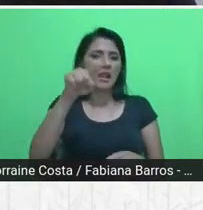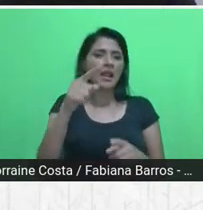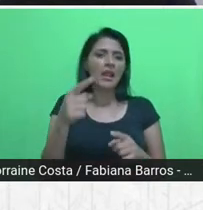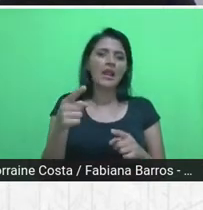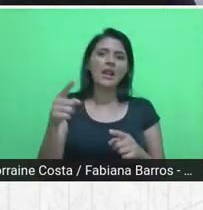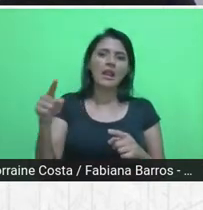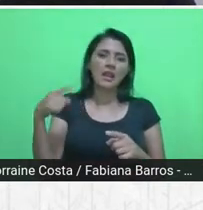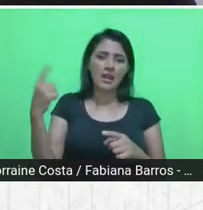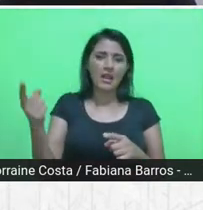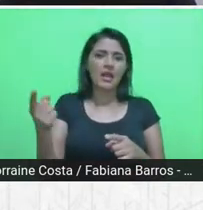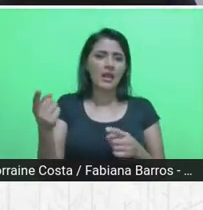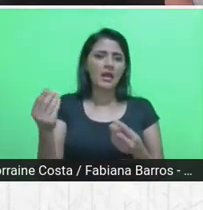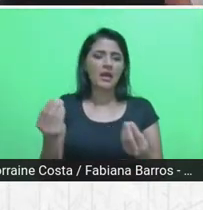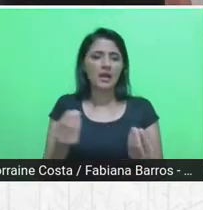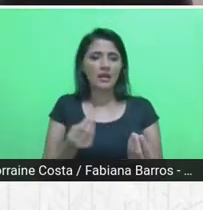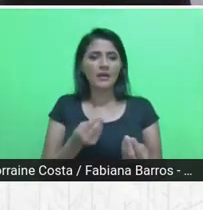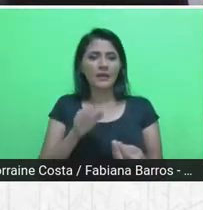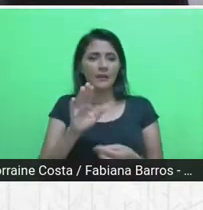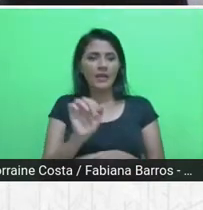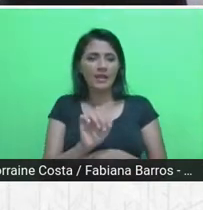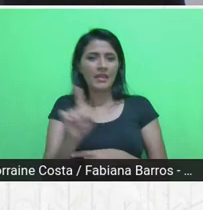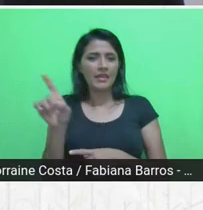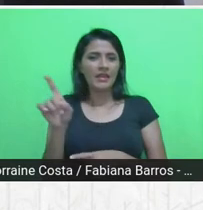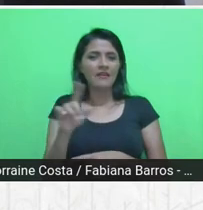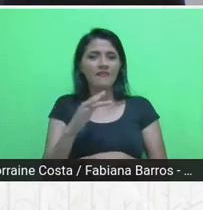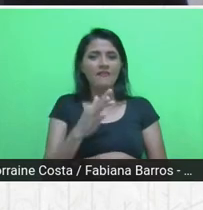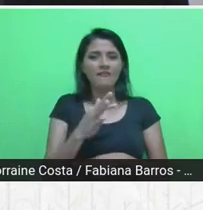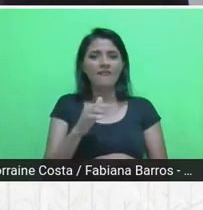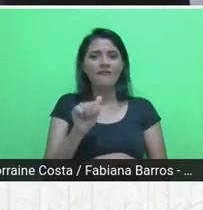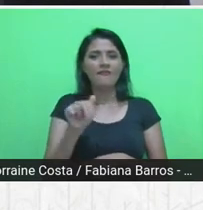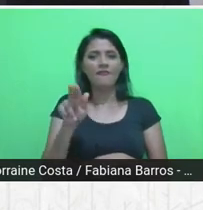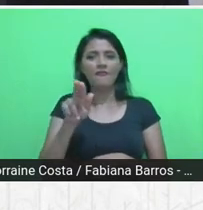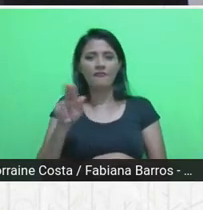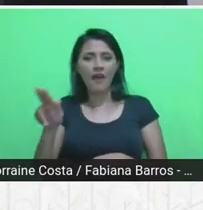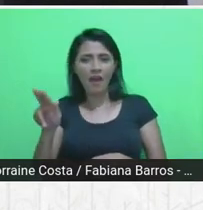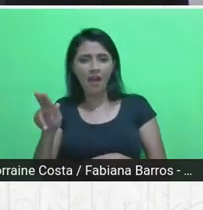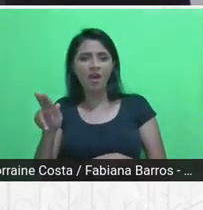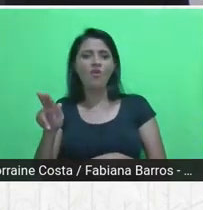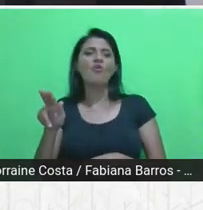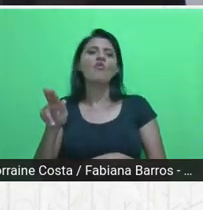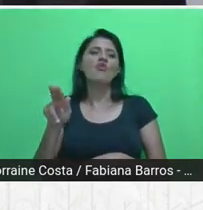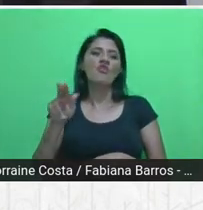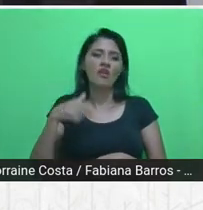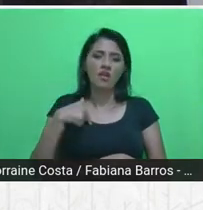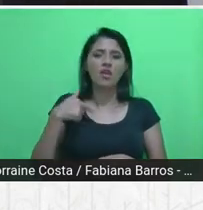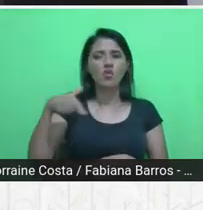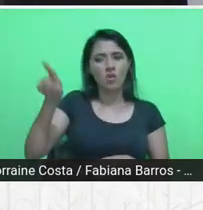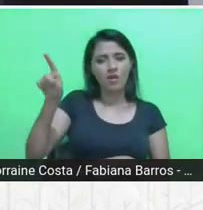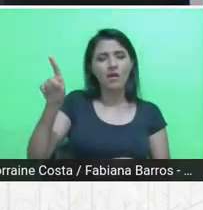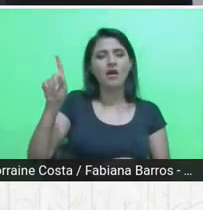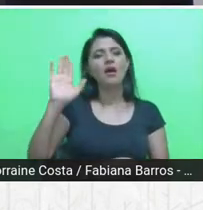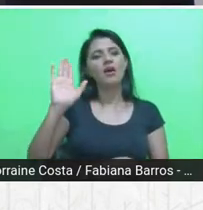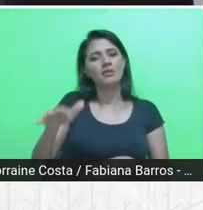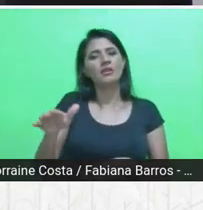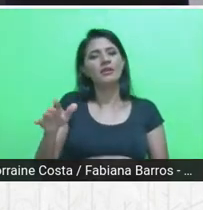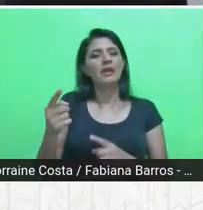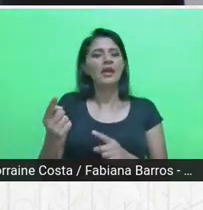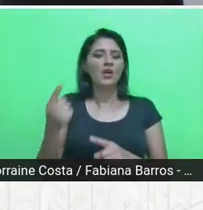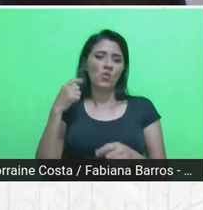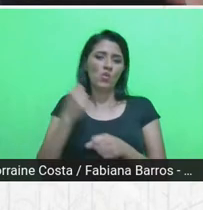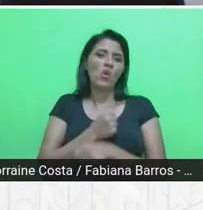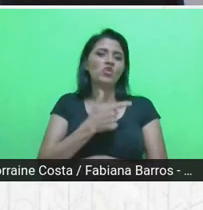enfim, pelo menos na FAO, eu estou lá apenas desde do ano 2000,